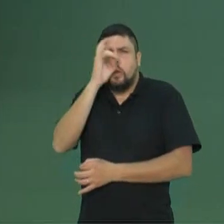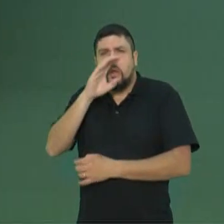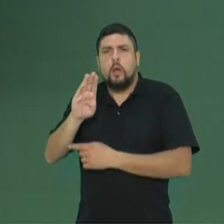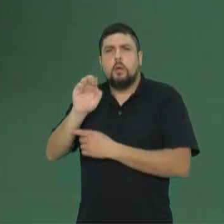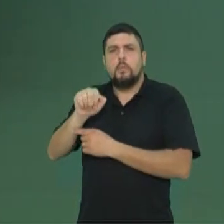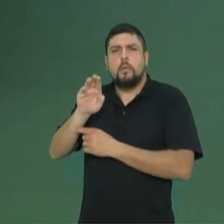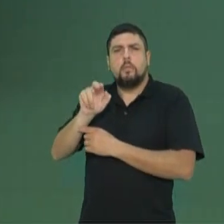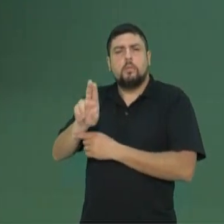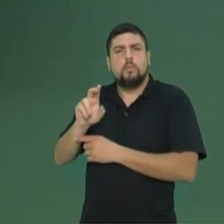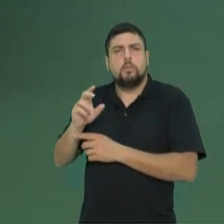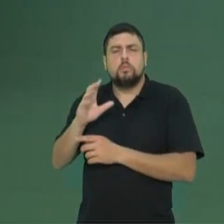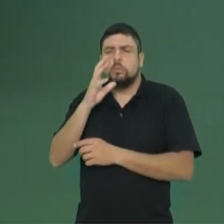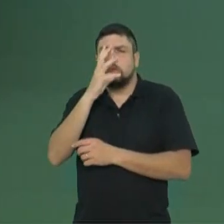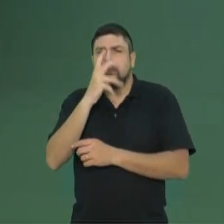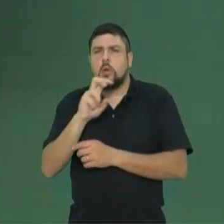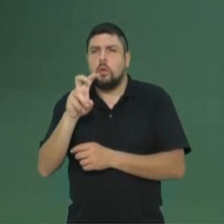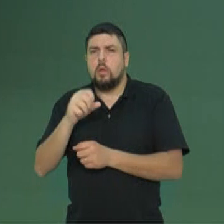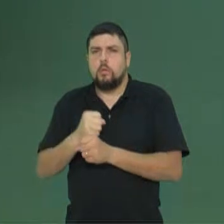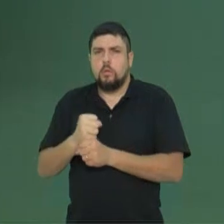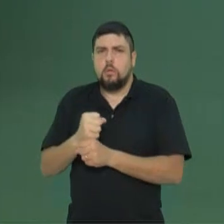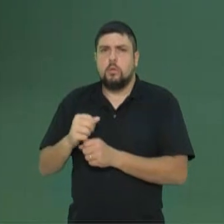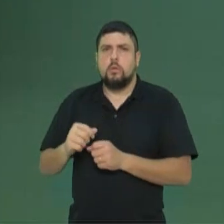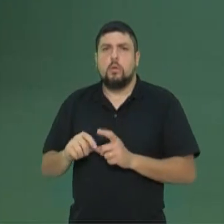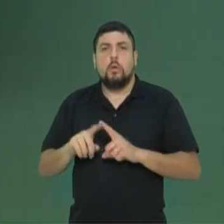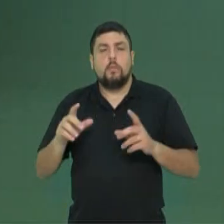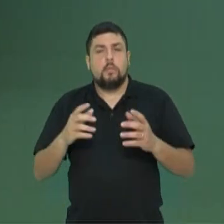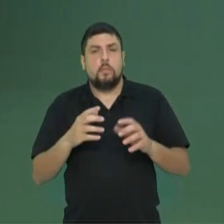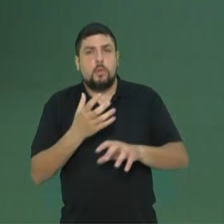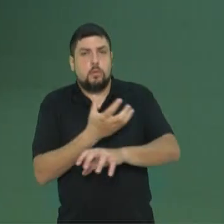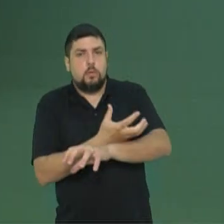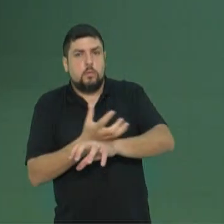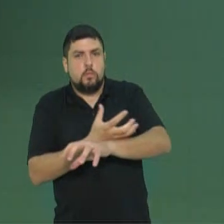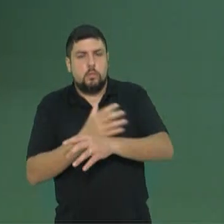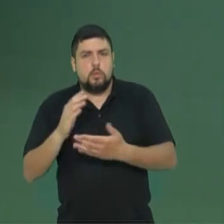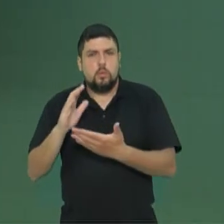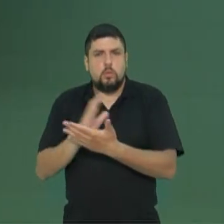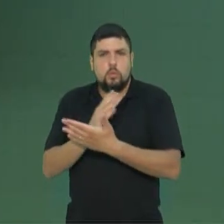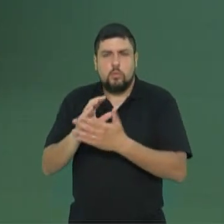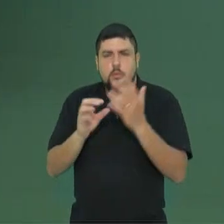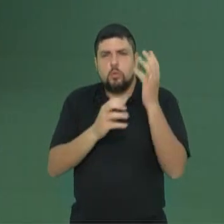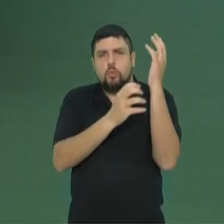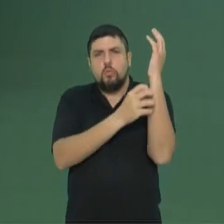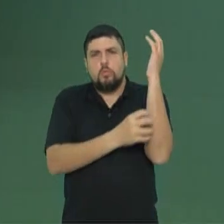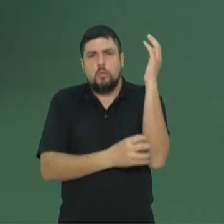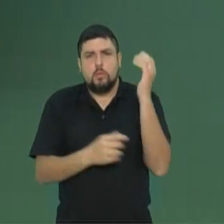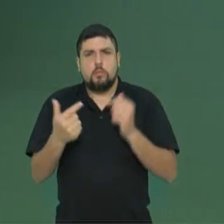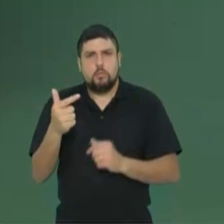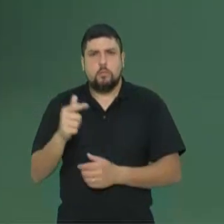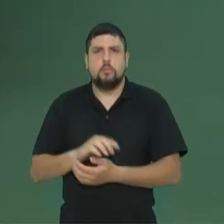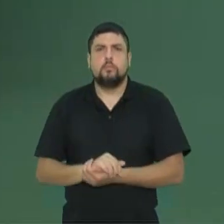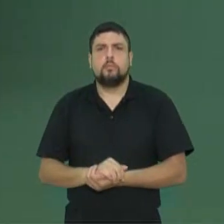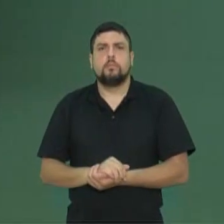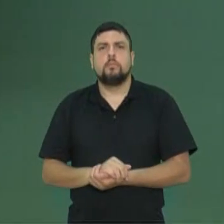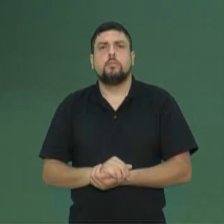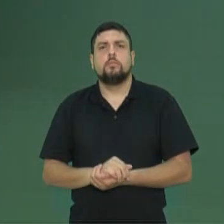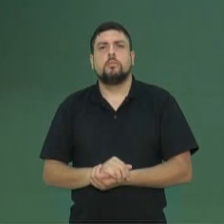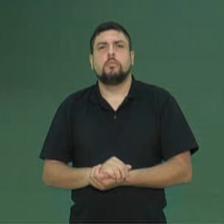tem plantas que não tenham algum dos órgãos. Elas vão ter esses tecidos especializados. Tem algumas